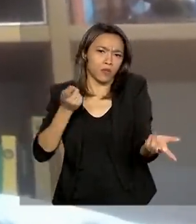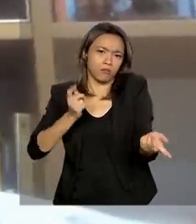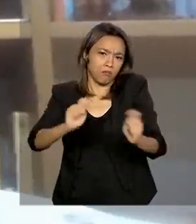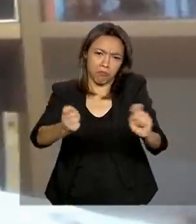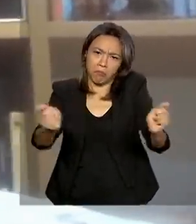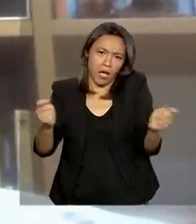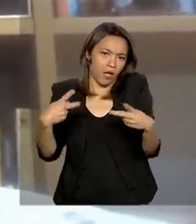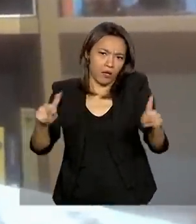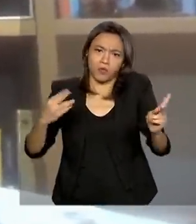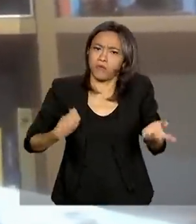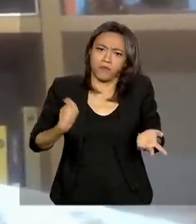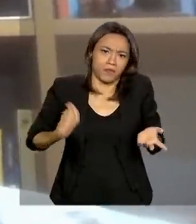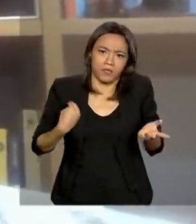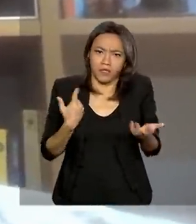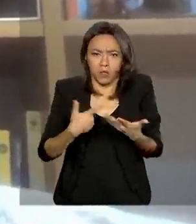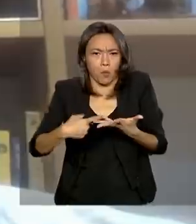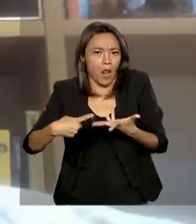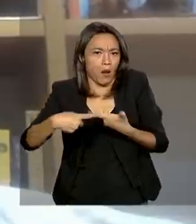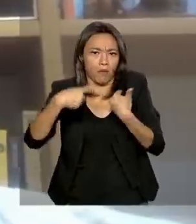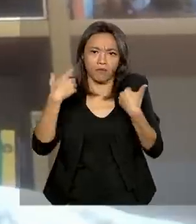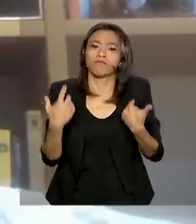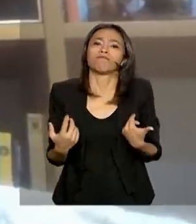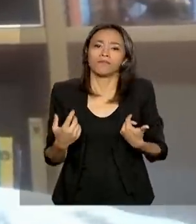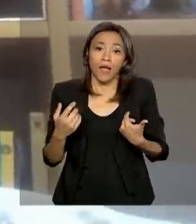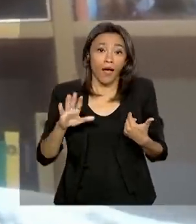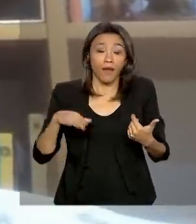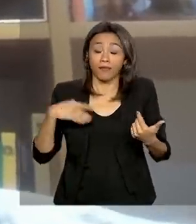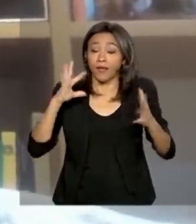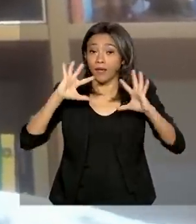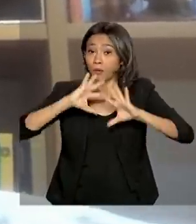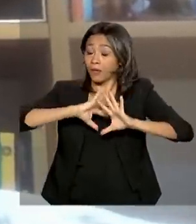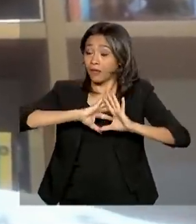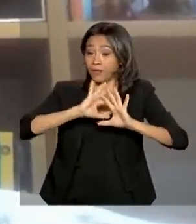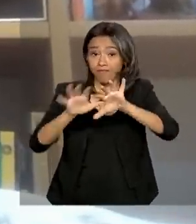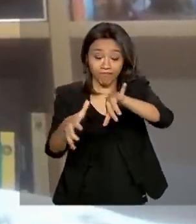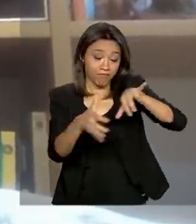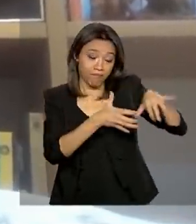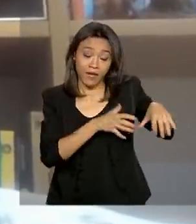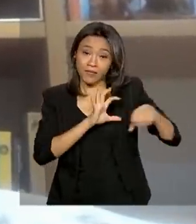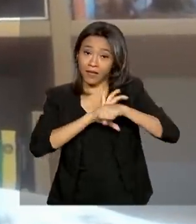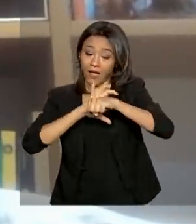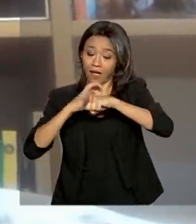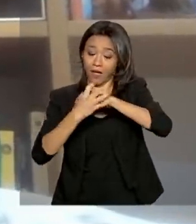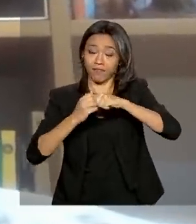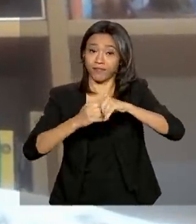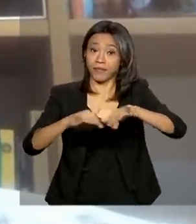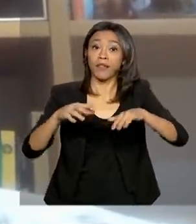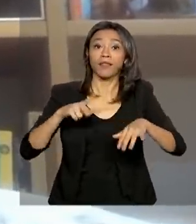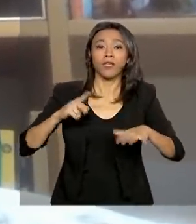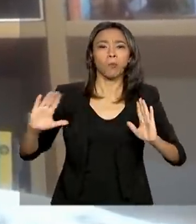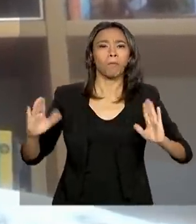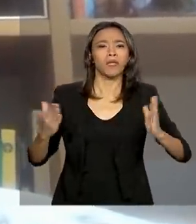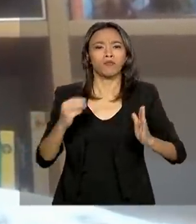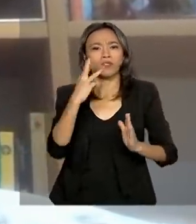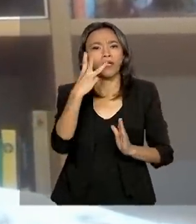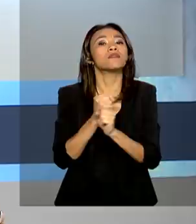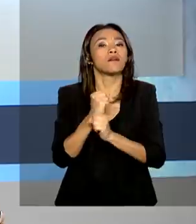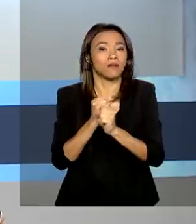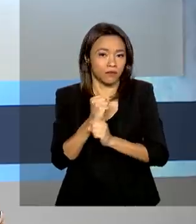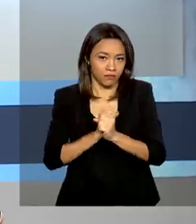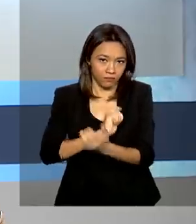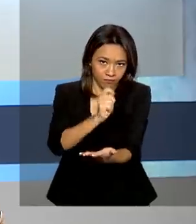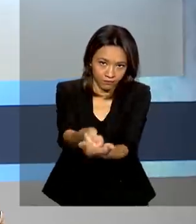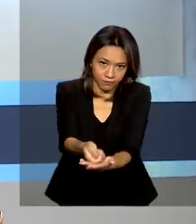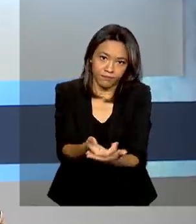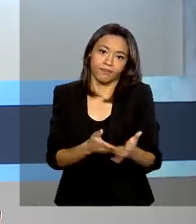a dia mesmo, a sua vida, para ele tocar a vida até quando sai dessa crise. Eles têm três anos para pagar isso aí, sendo dois para pagar e um de carência.